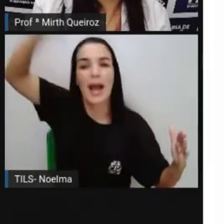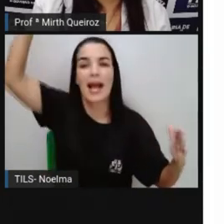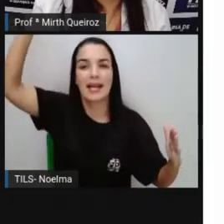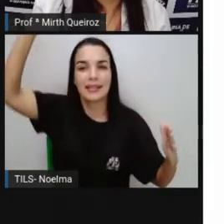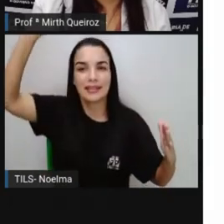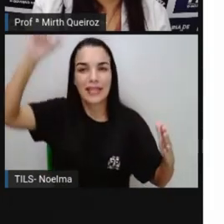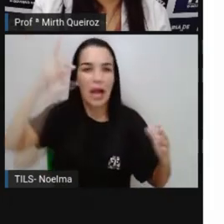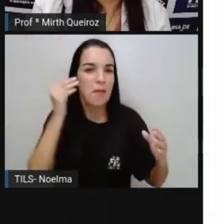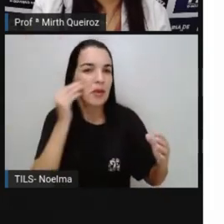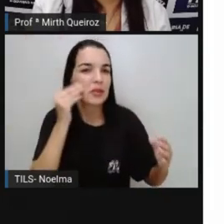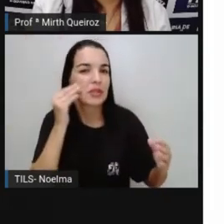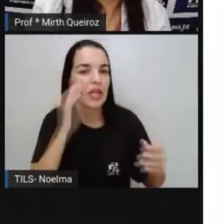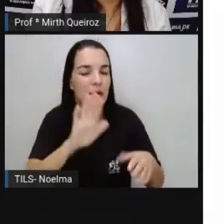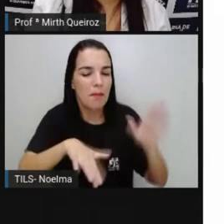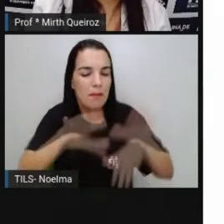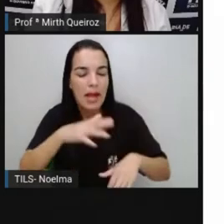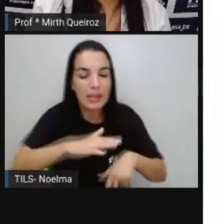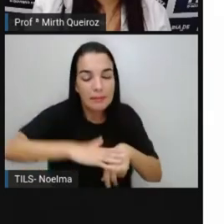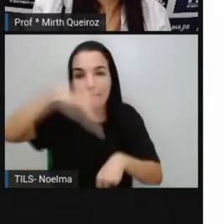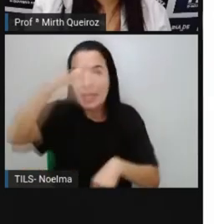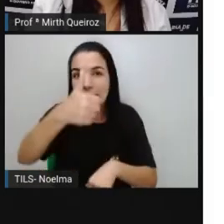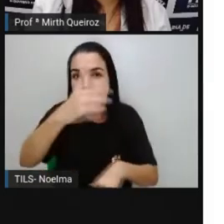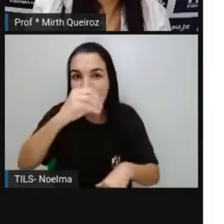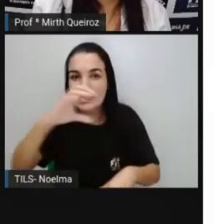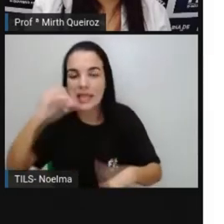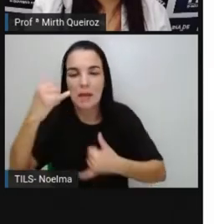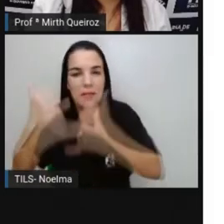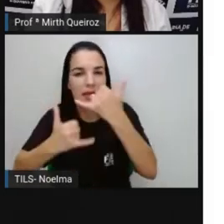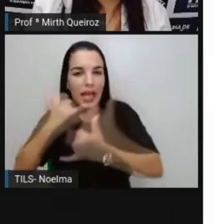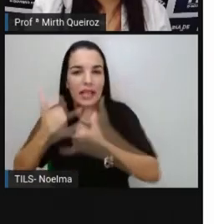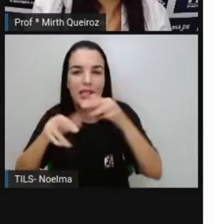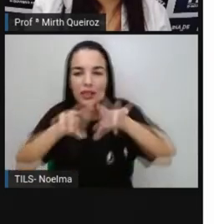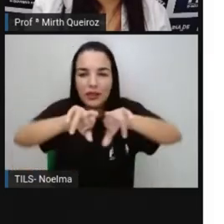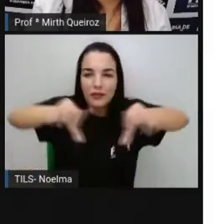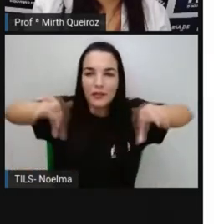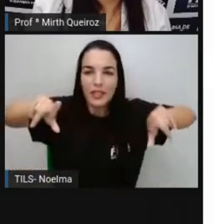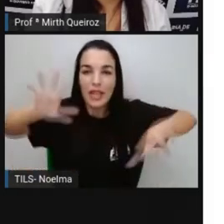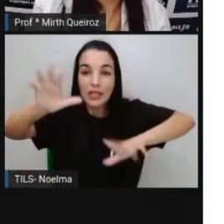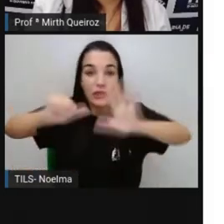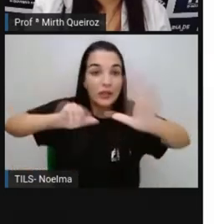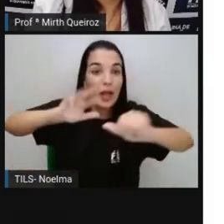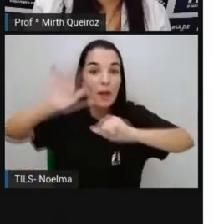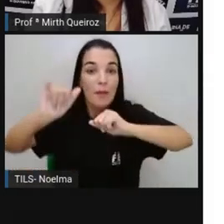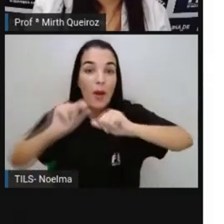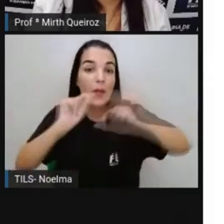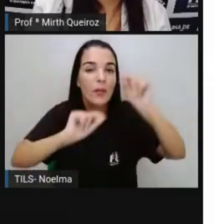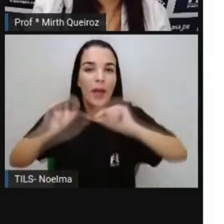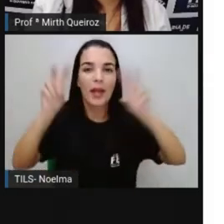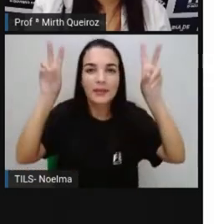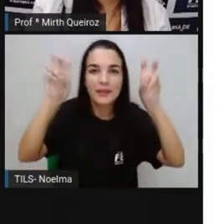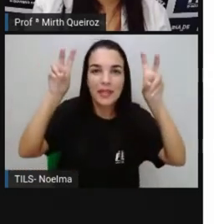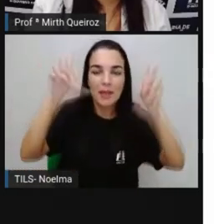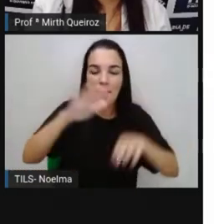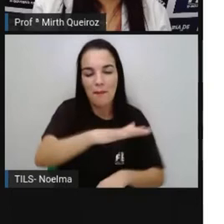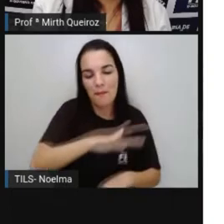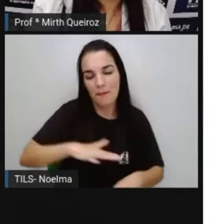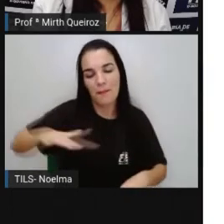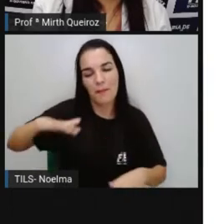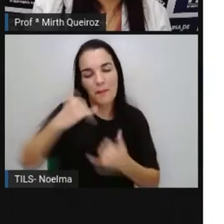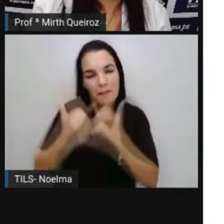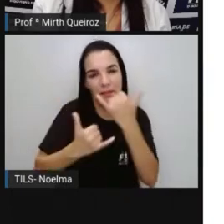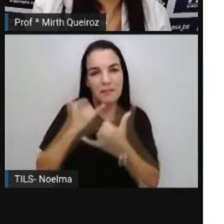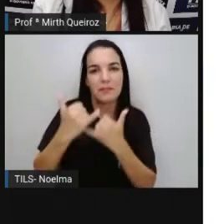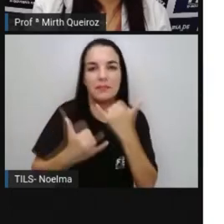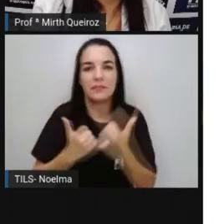mais de 100 brincadeiras distintas. e chamou essa série de Brincadeiras de Criança, que